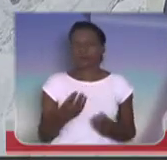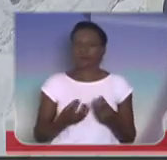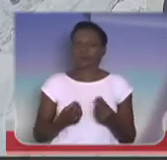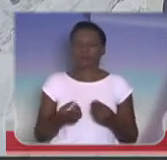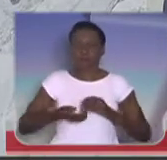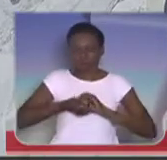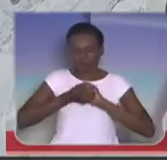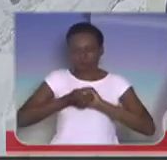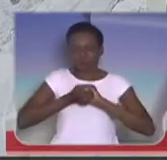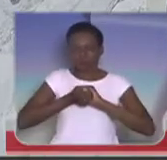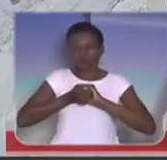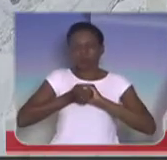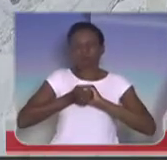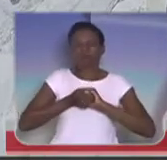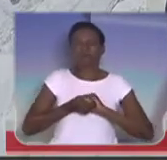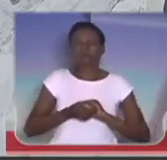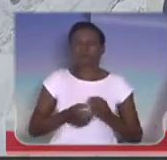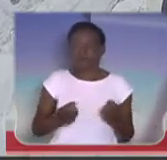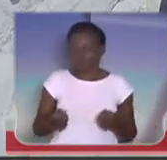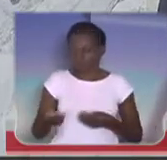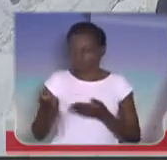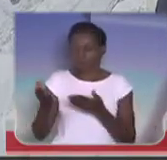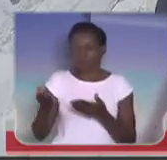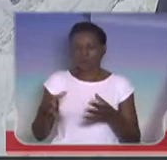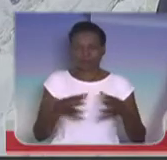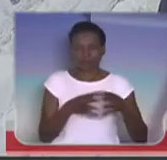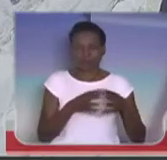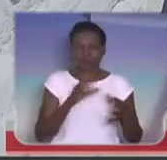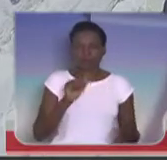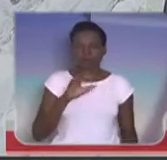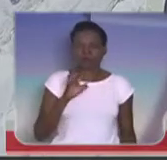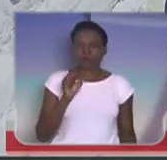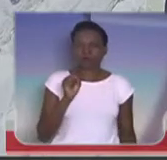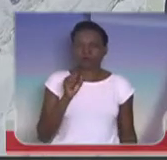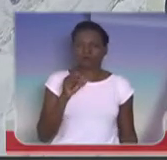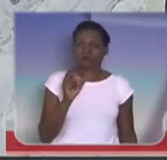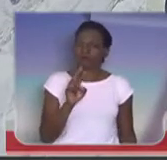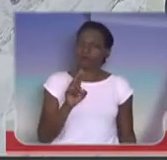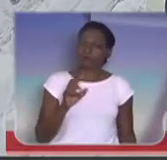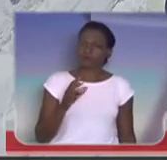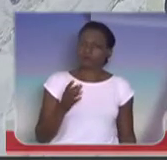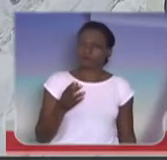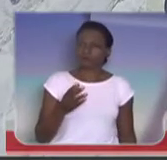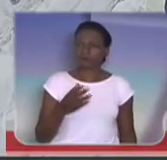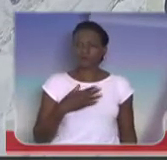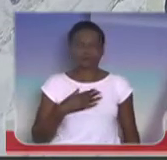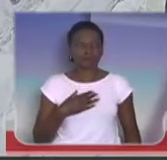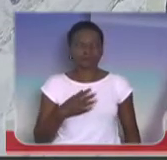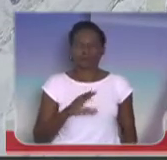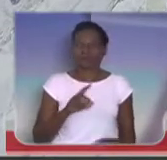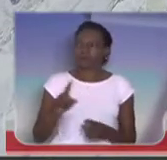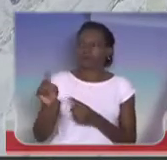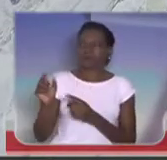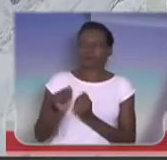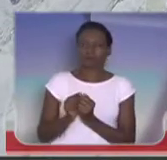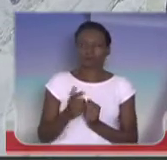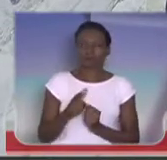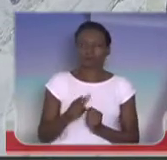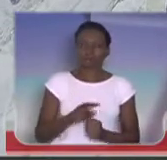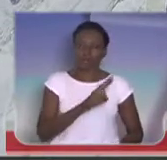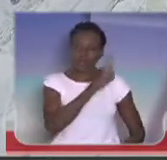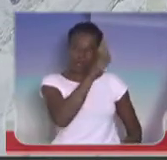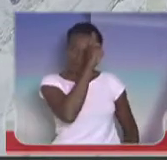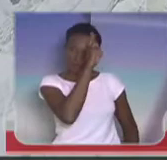homenagem que eu até encaminhei para a minha assessoria, mas não tiveram, não colocaram aqui, uma homenagem da própria rota,